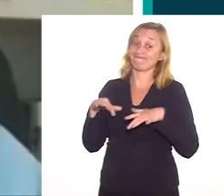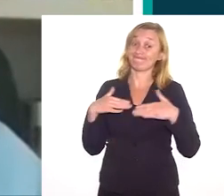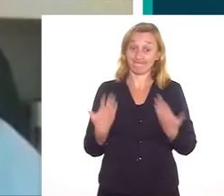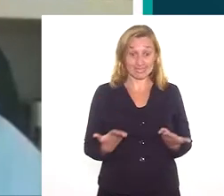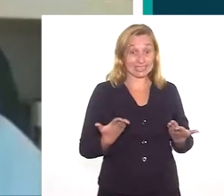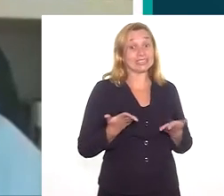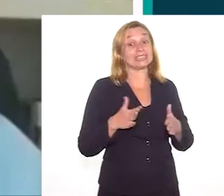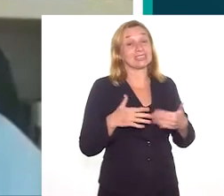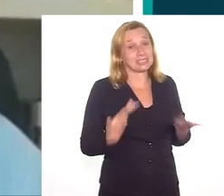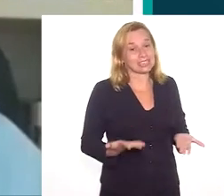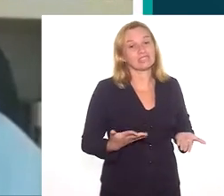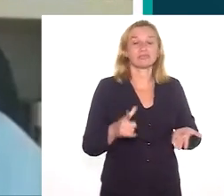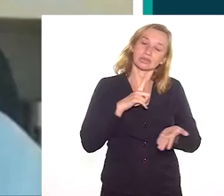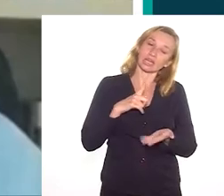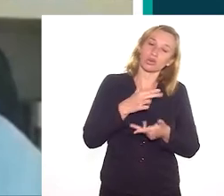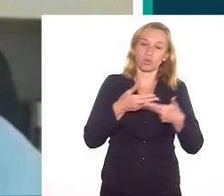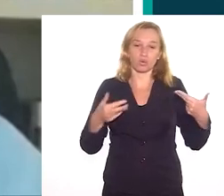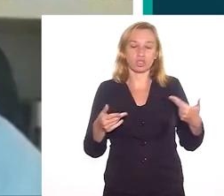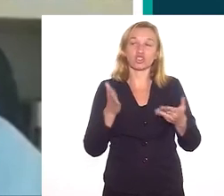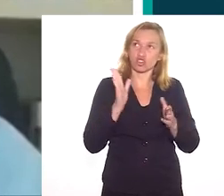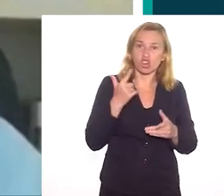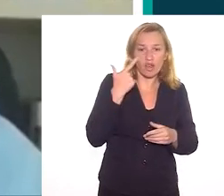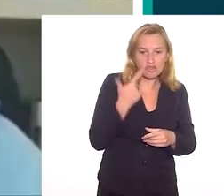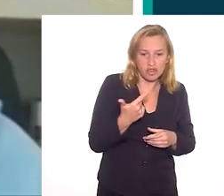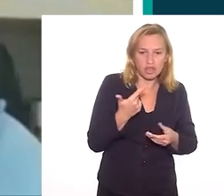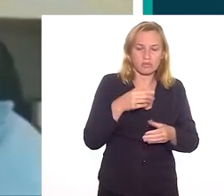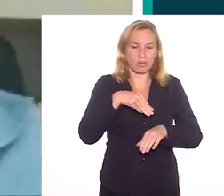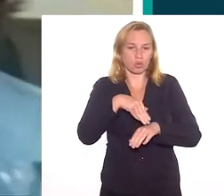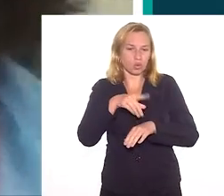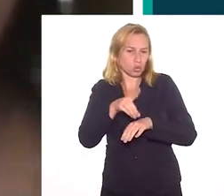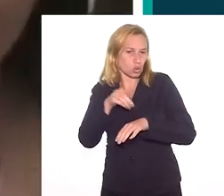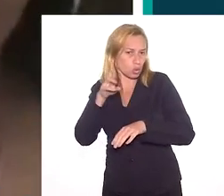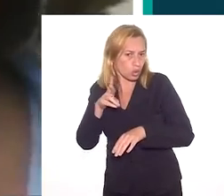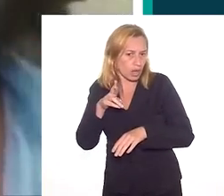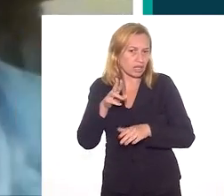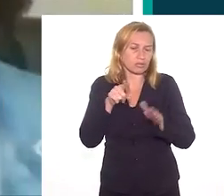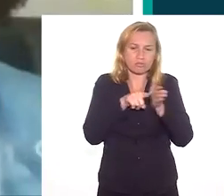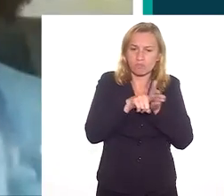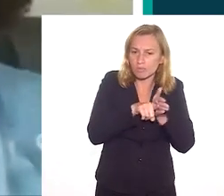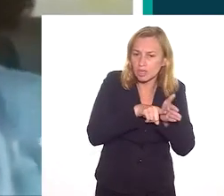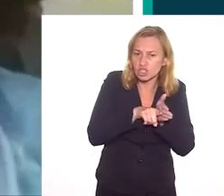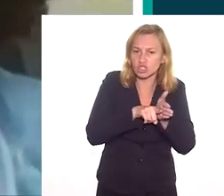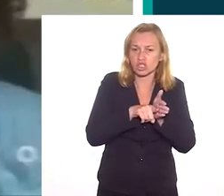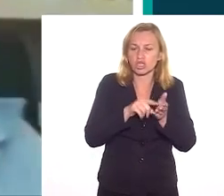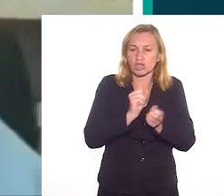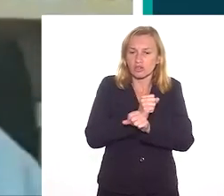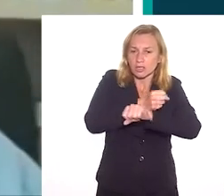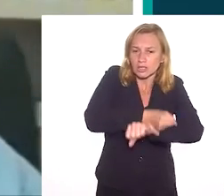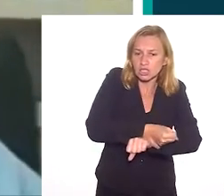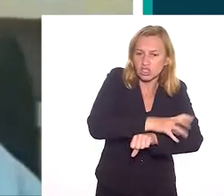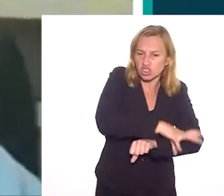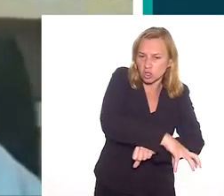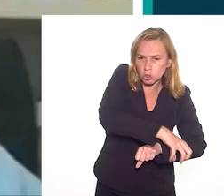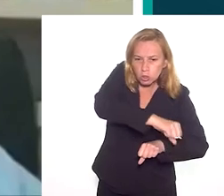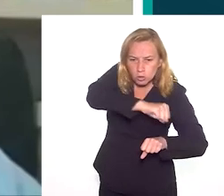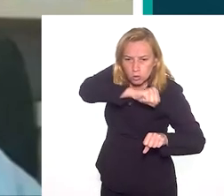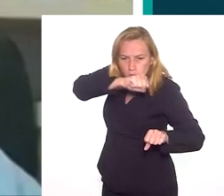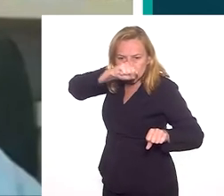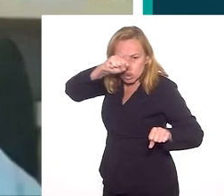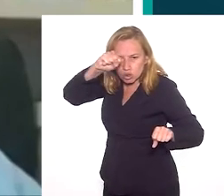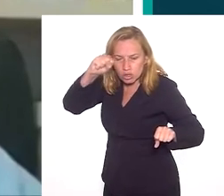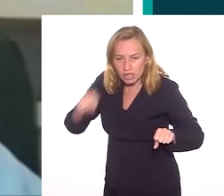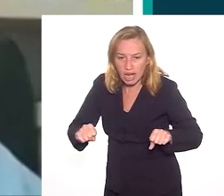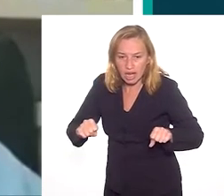proprietários. Então, existem casos, por exemplo, eu já encontrei, isso foi durante o meu doutorado, numa fonte, escravizado que foi